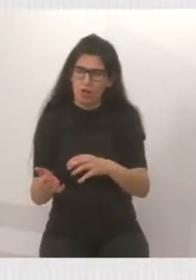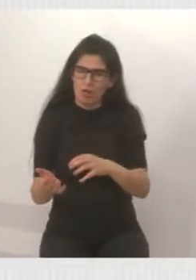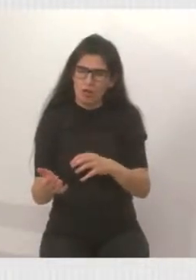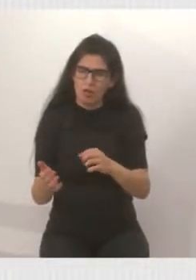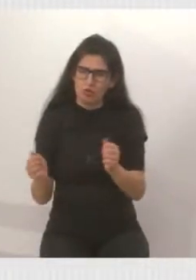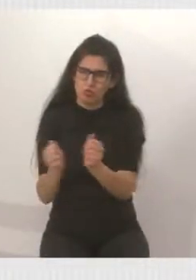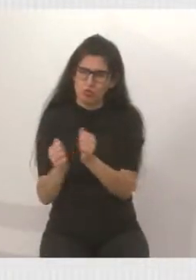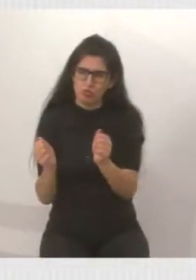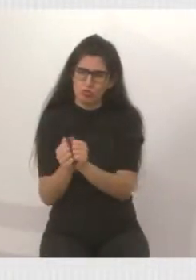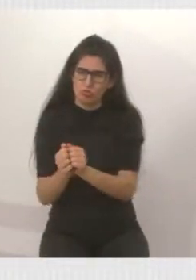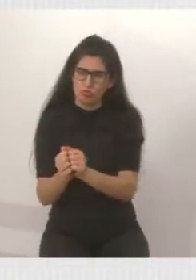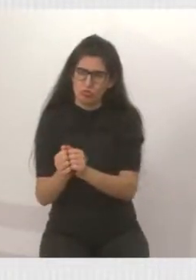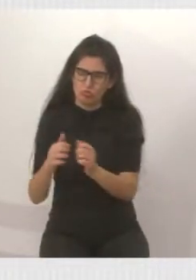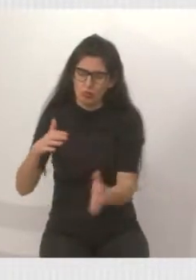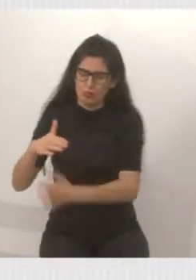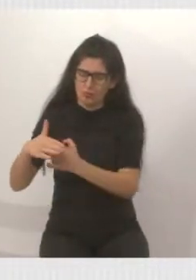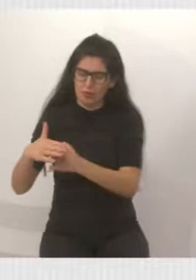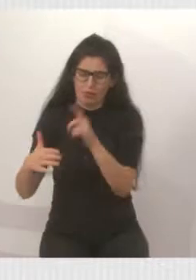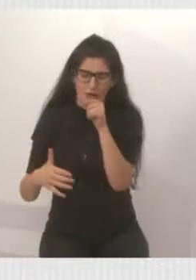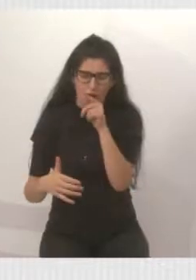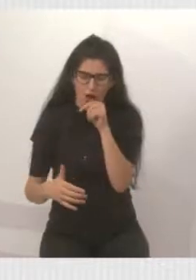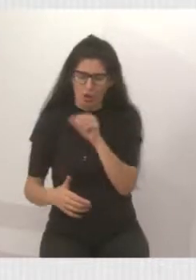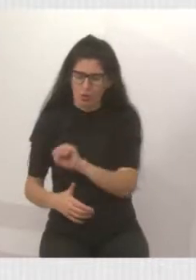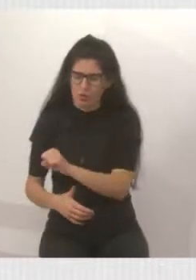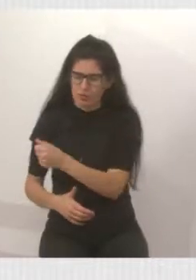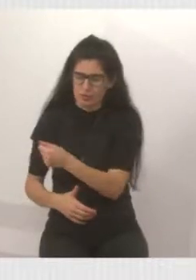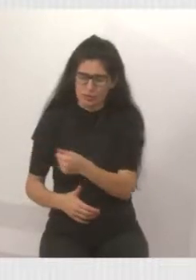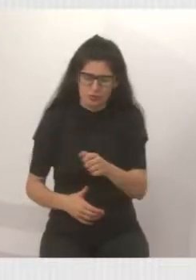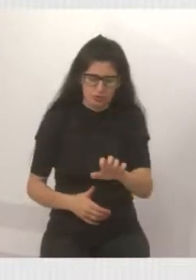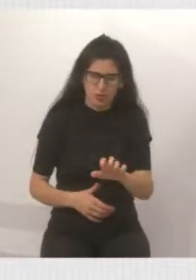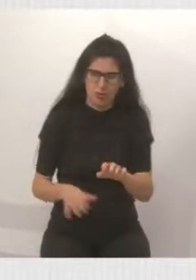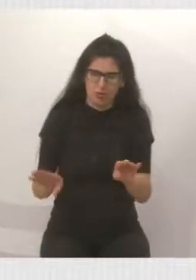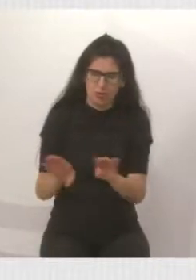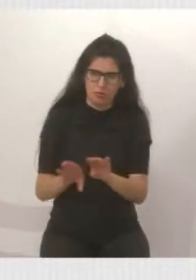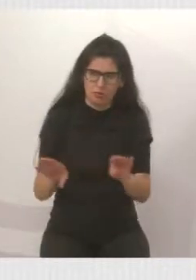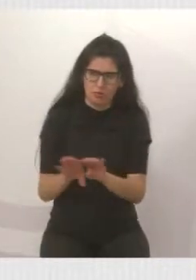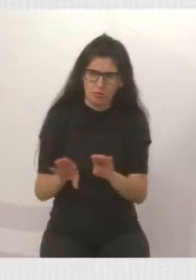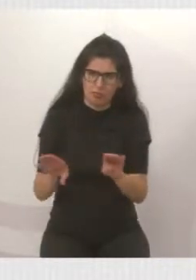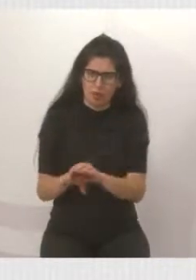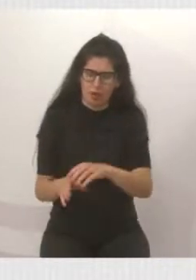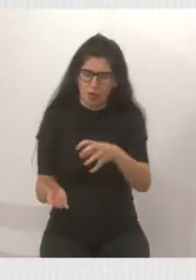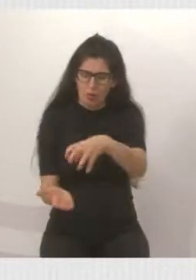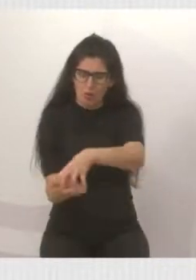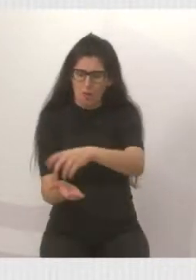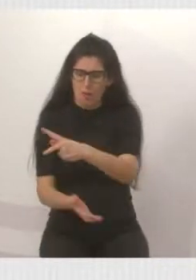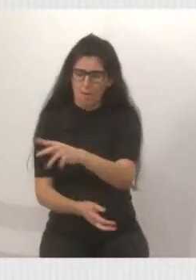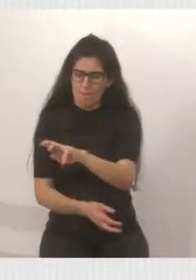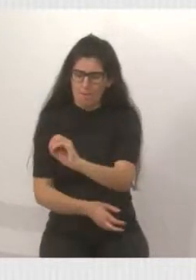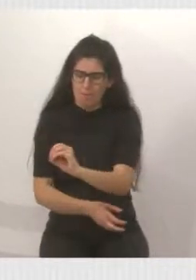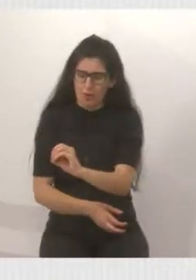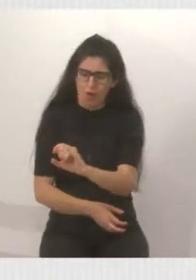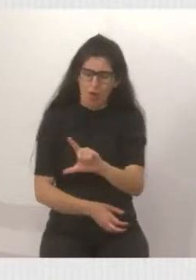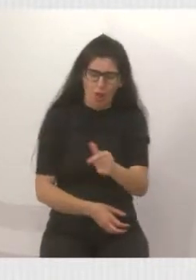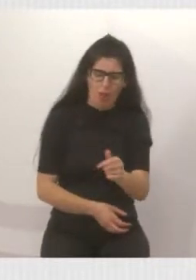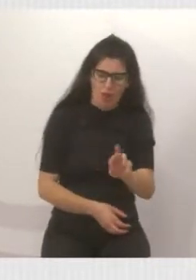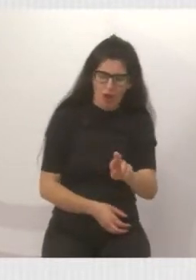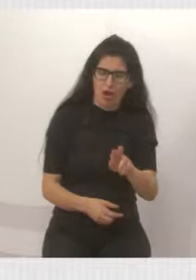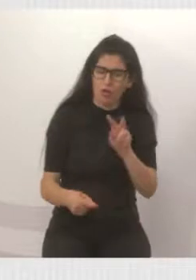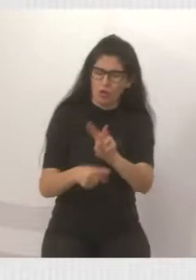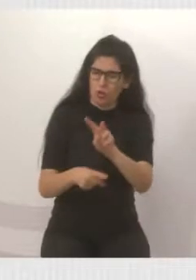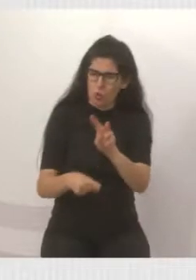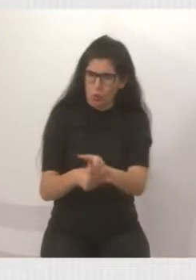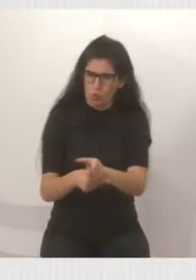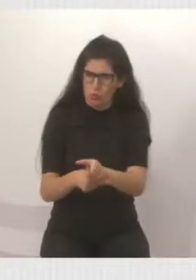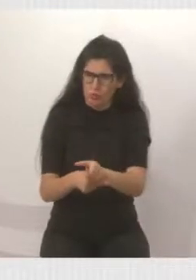todas essas áreas aqui, e aqui, se Deus quiser, eles vão ser beneficiados, todas as áreas da cidade de Jacareí. Porque não tem condições de